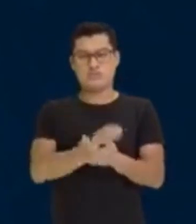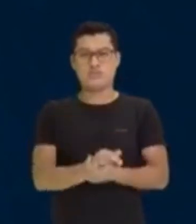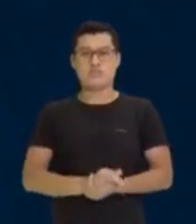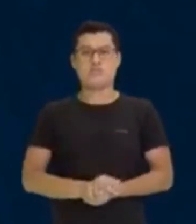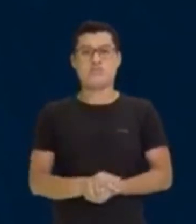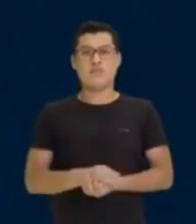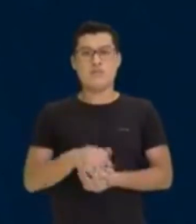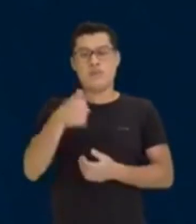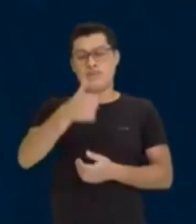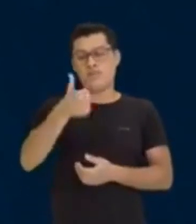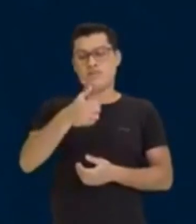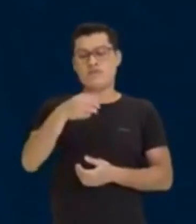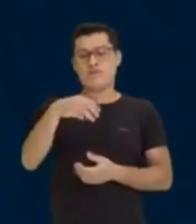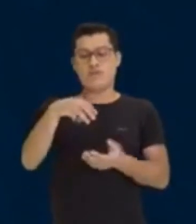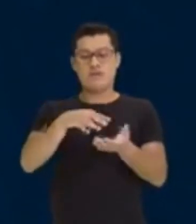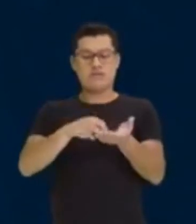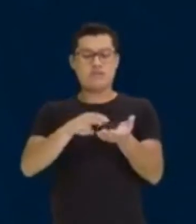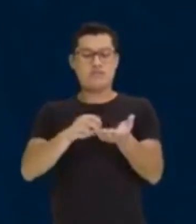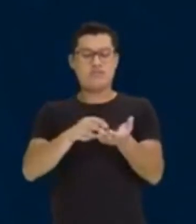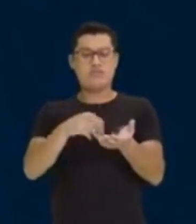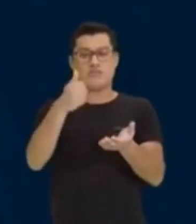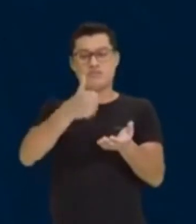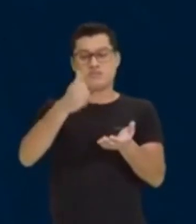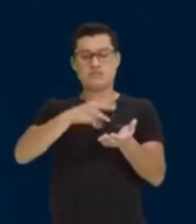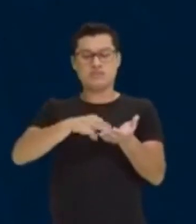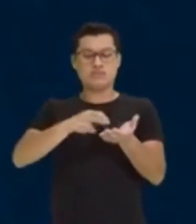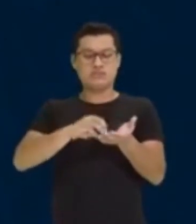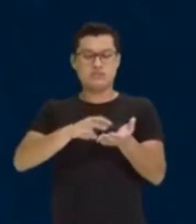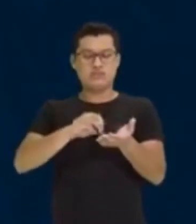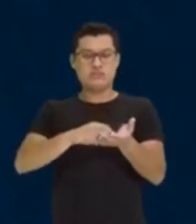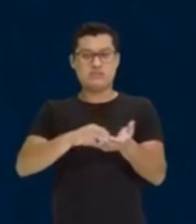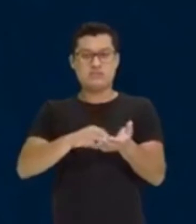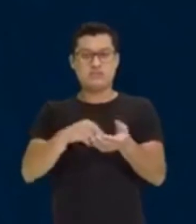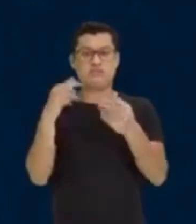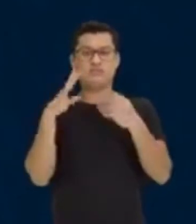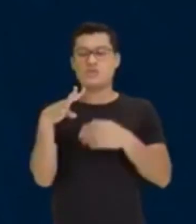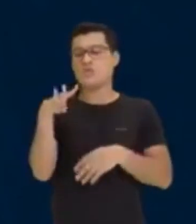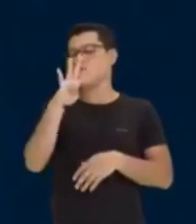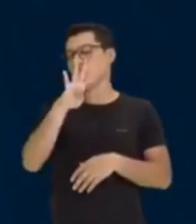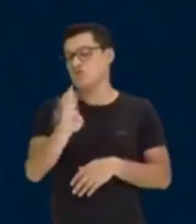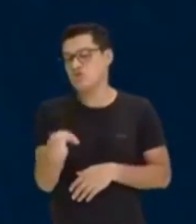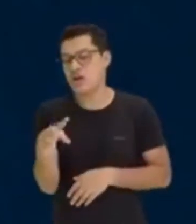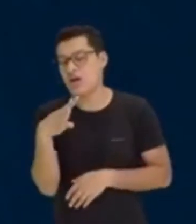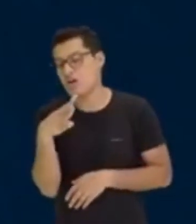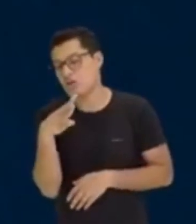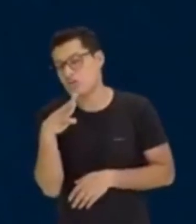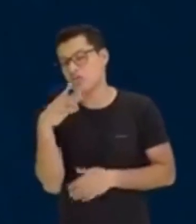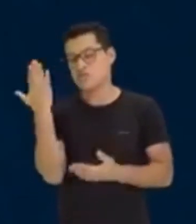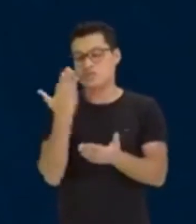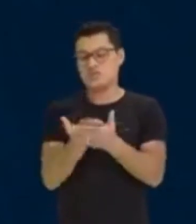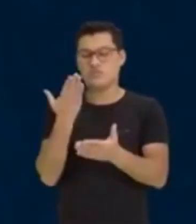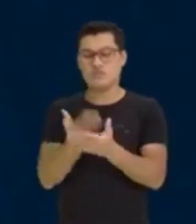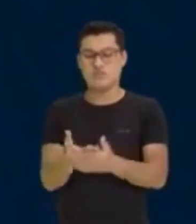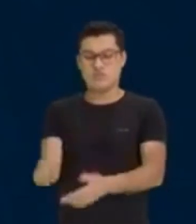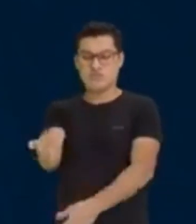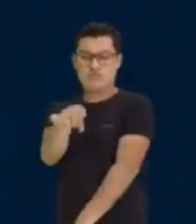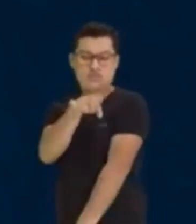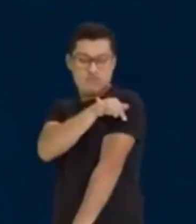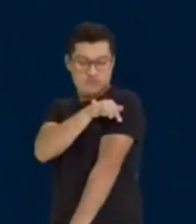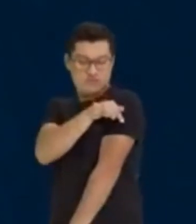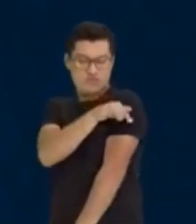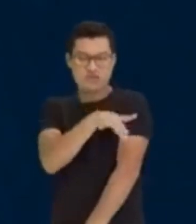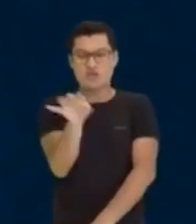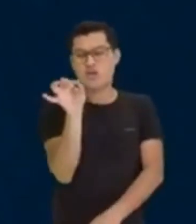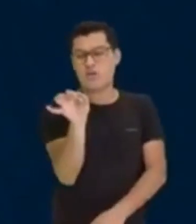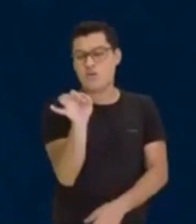de se fazer essa questão. Como é o primeiro modo? Ah, o modo da setinha que a já conhece, que a gente estuda no sétimo ano, não é isso? O que